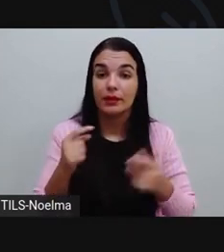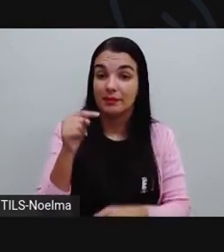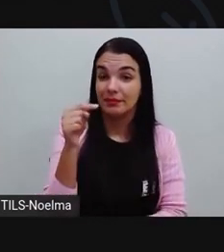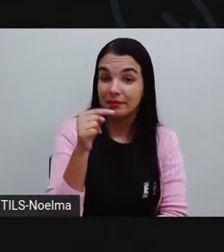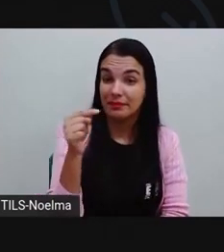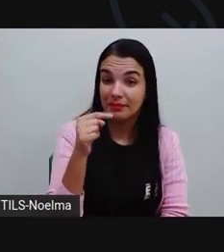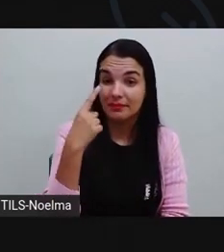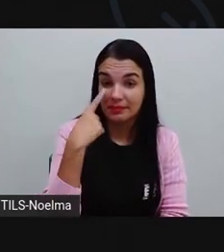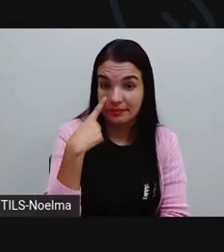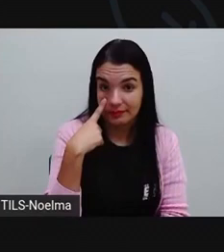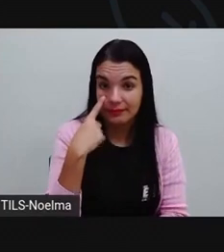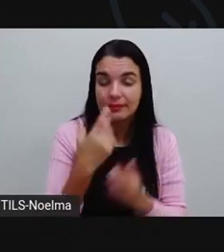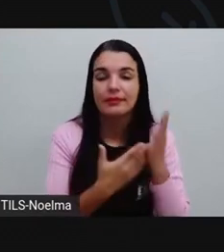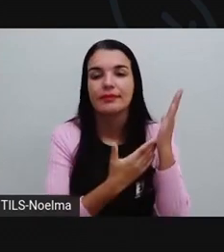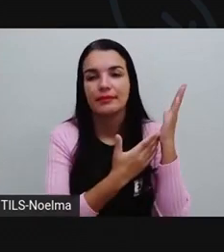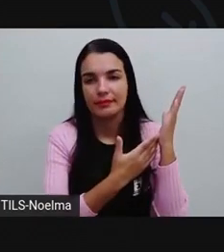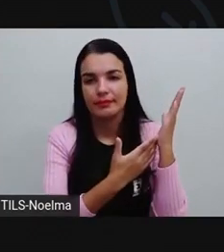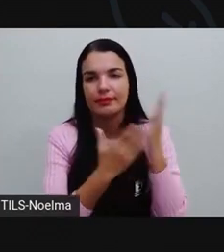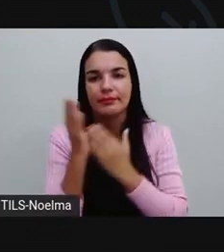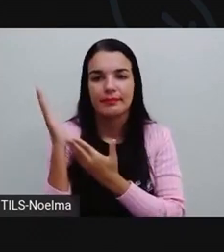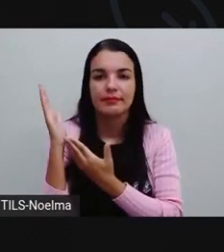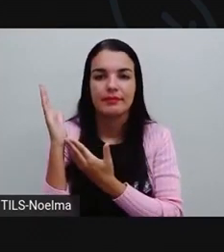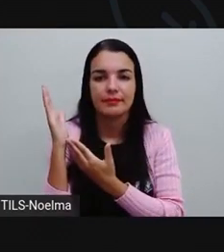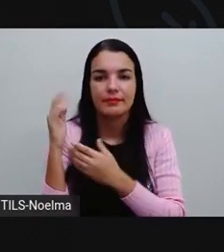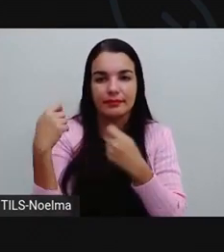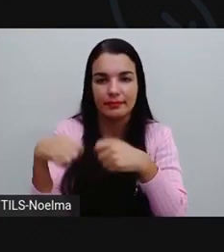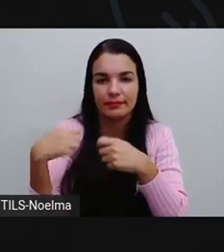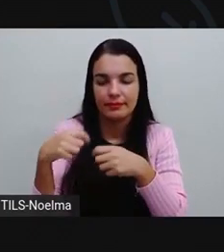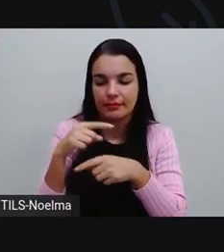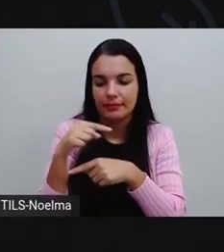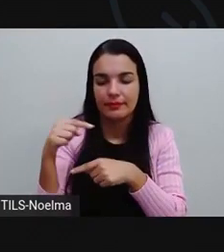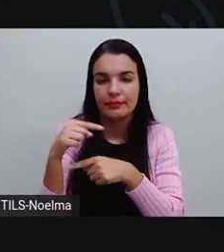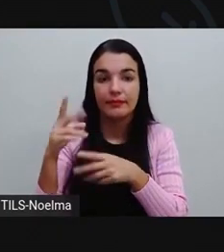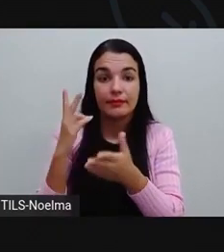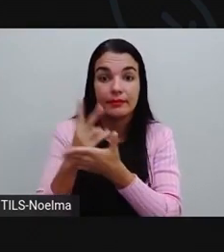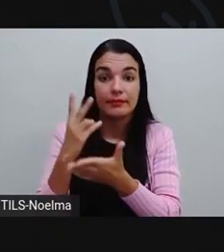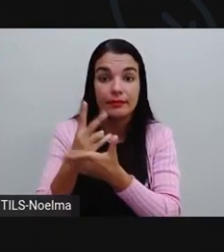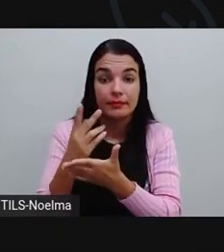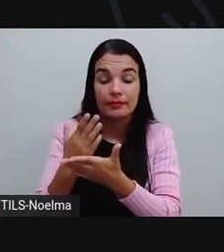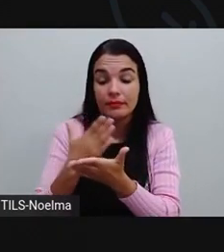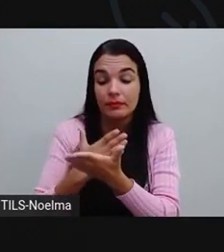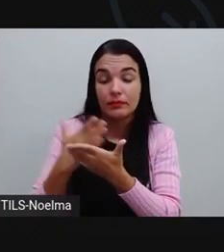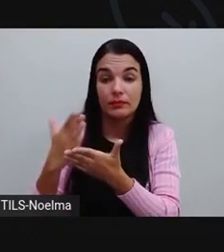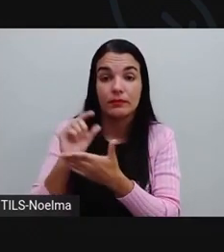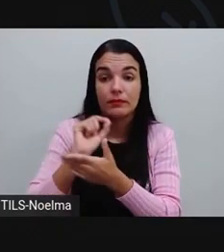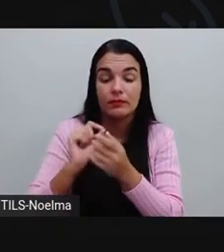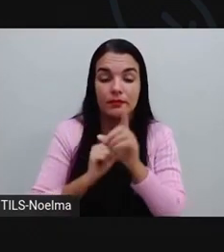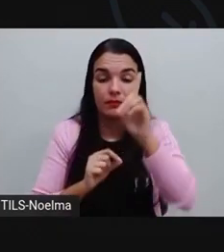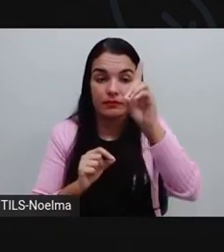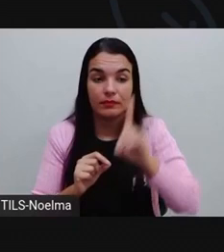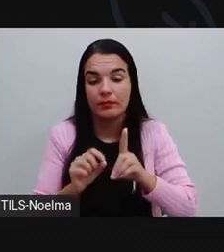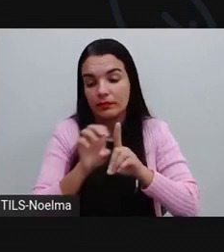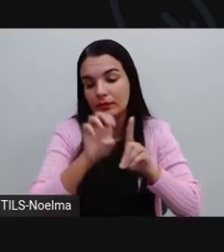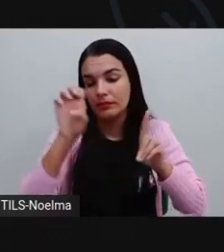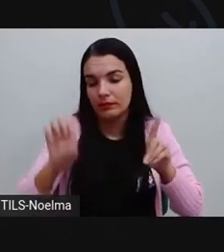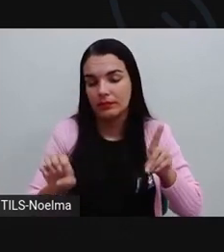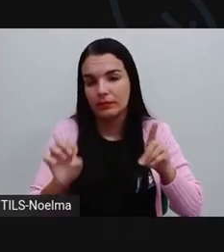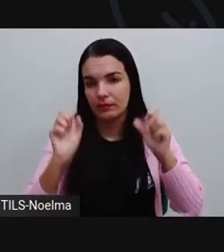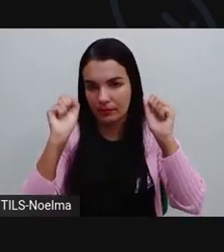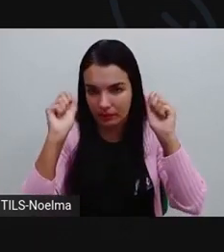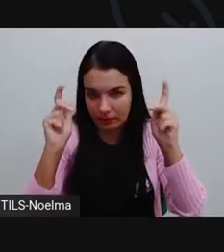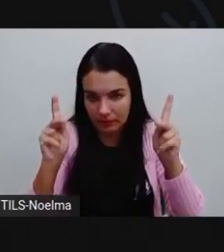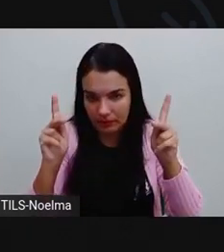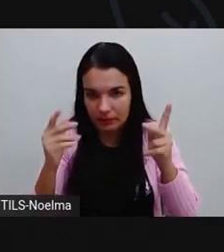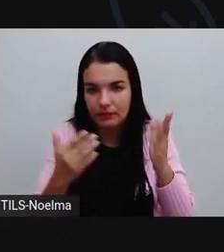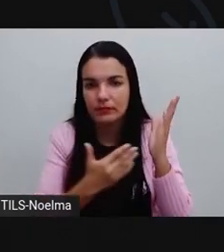uma conta de subtração, certo? Então, sempre começa da direita para a esquerda, certo? Então,